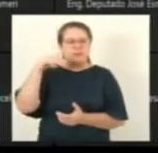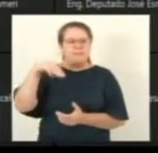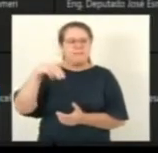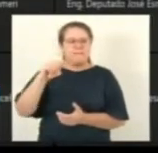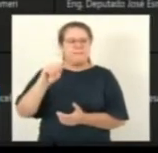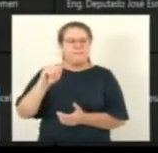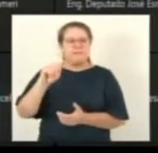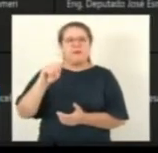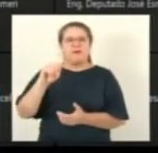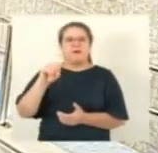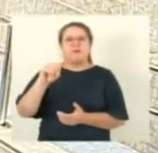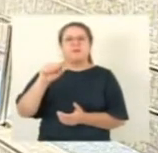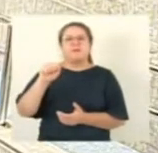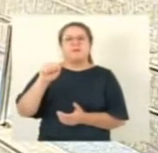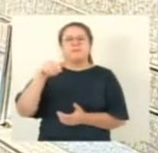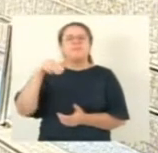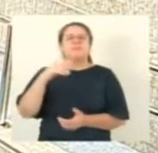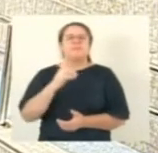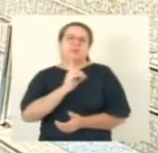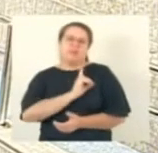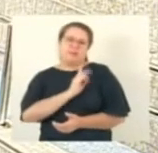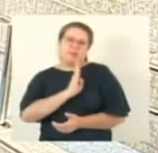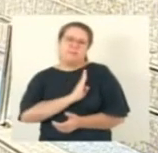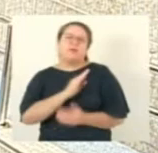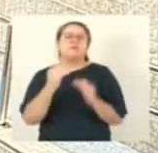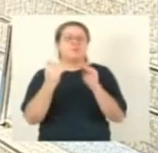Madureira Danilo Baez com relator presidente